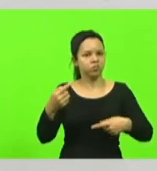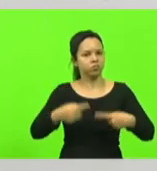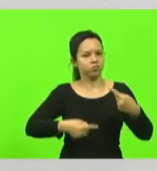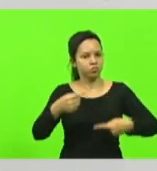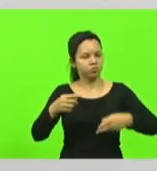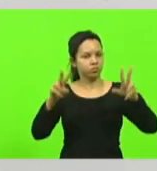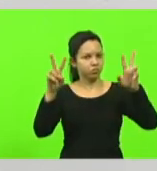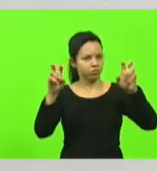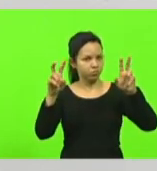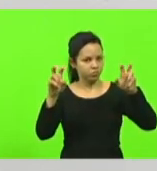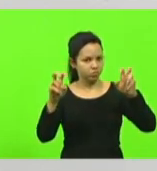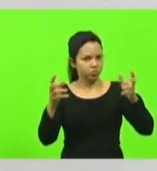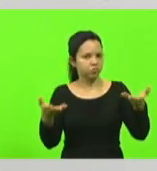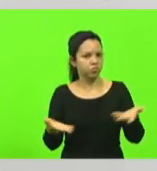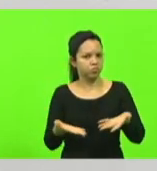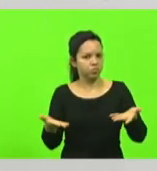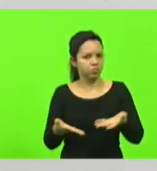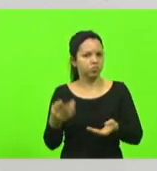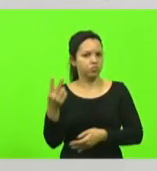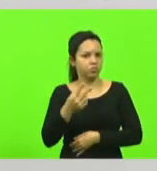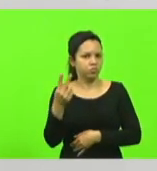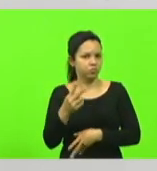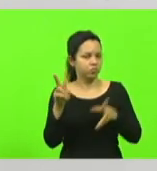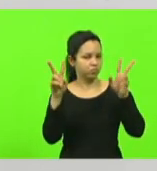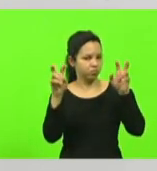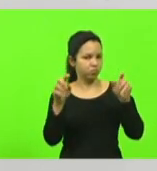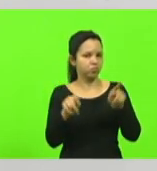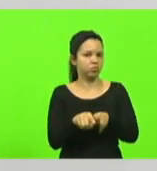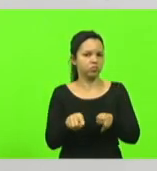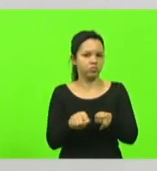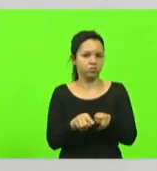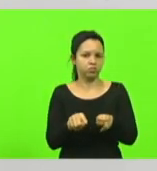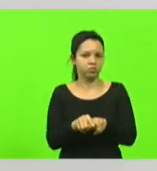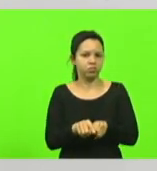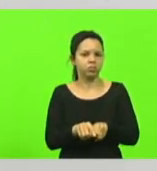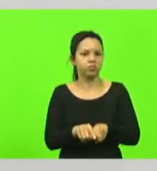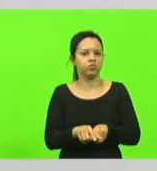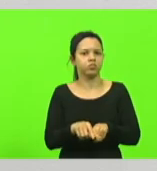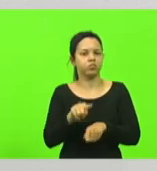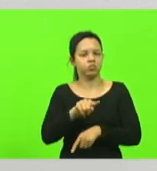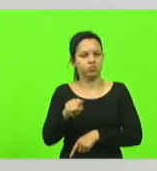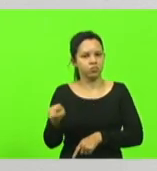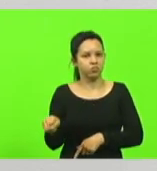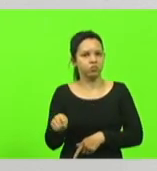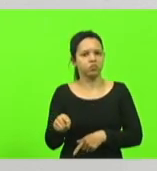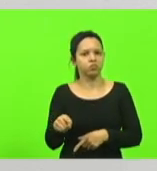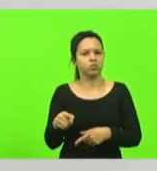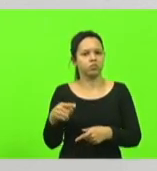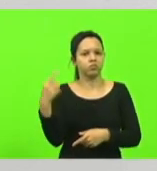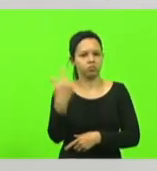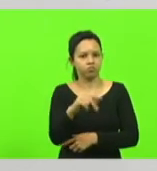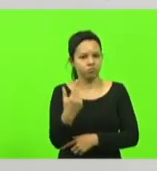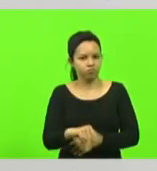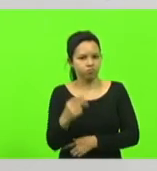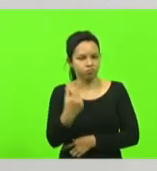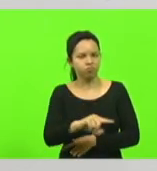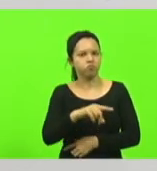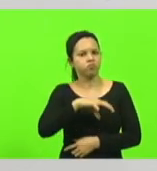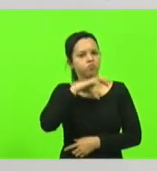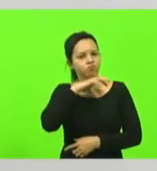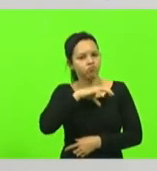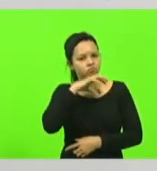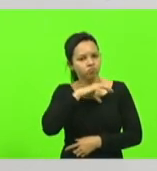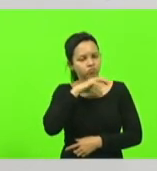muito em voga também o segundo assunto que me traz a tribuna que são os maus tratos dos animais escutamos aqui também aqui